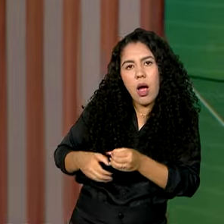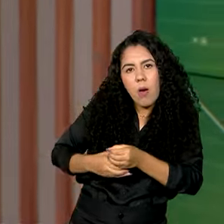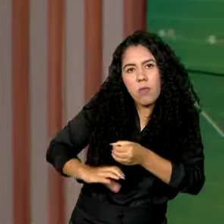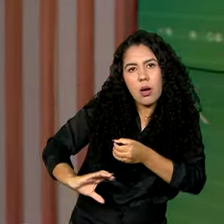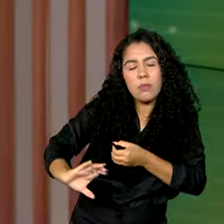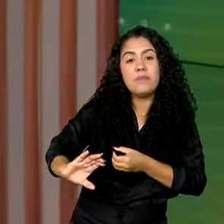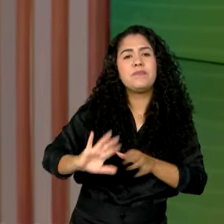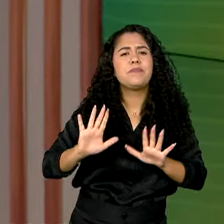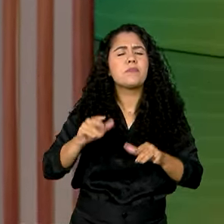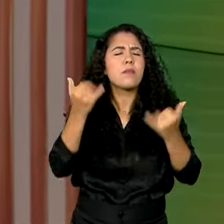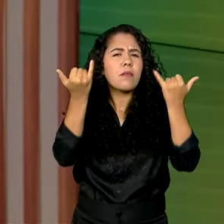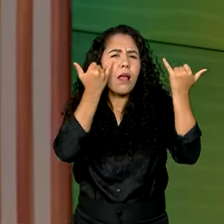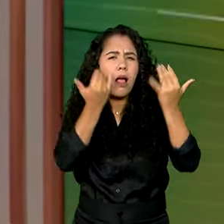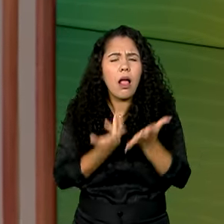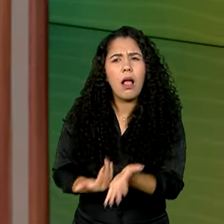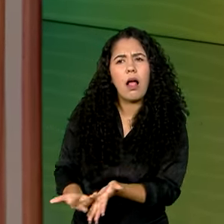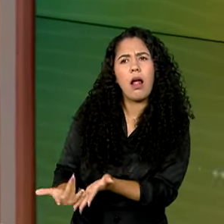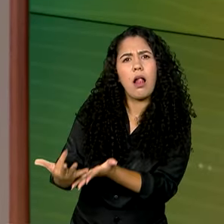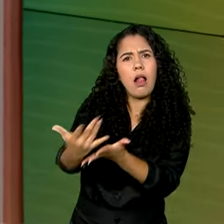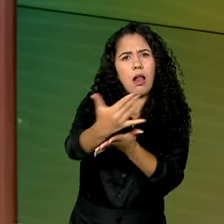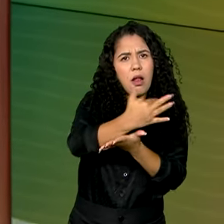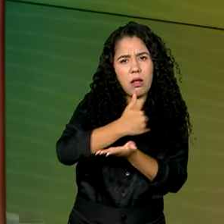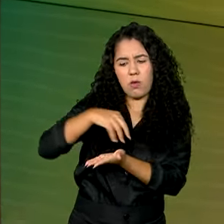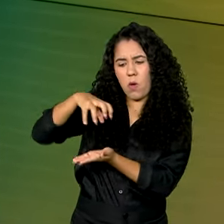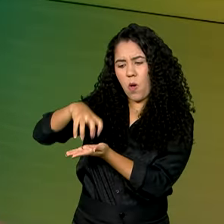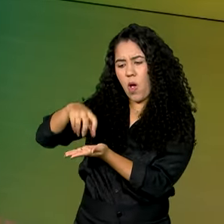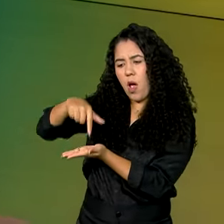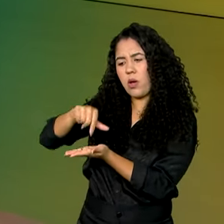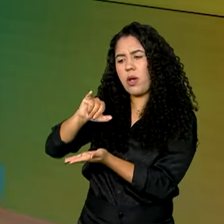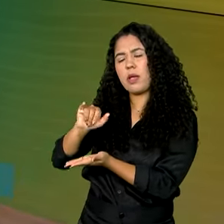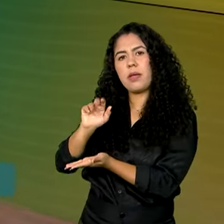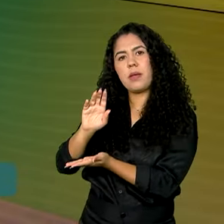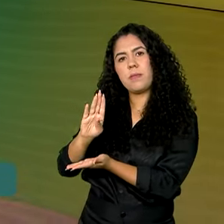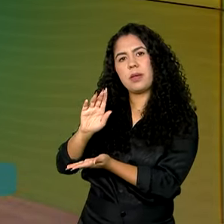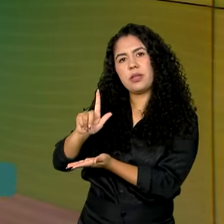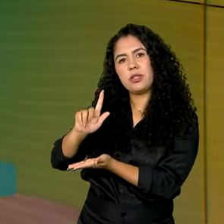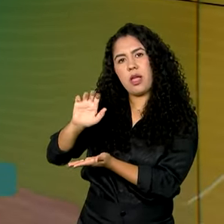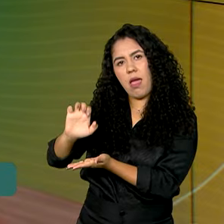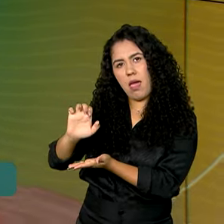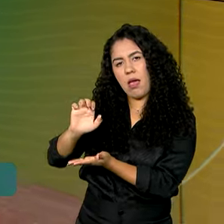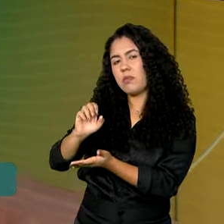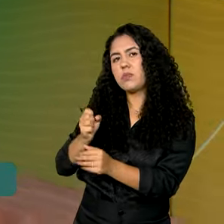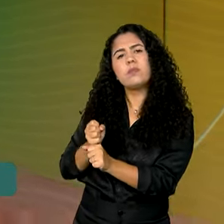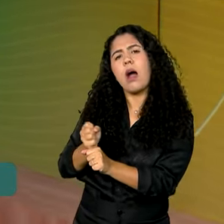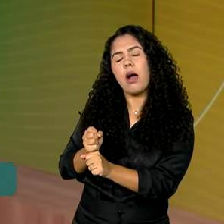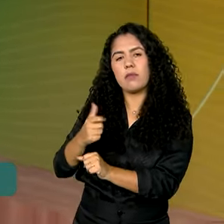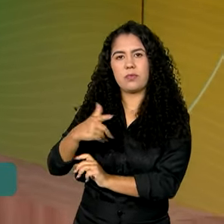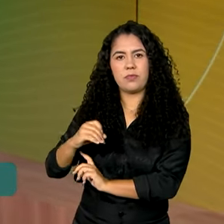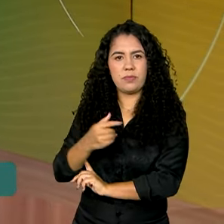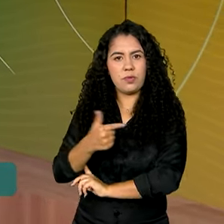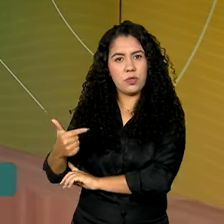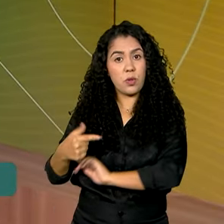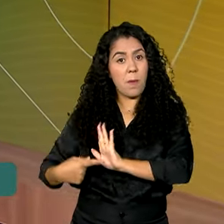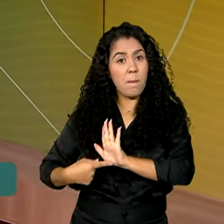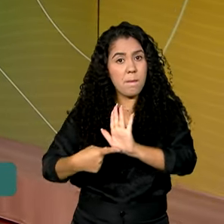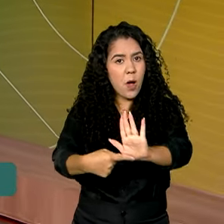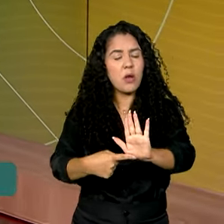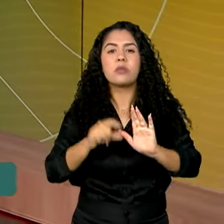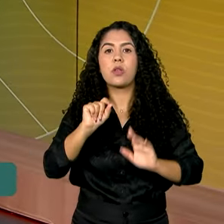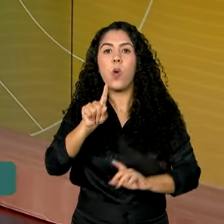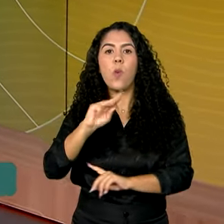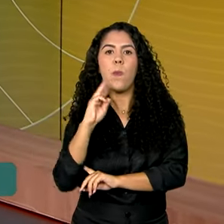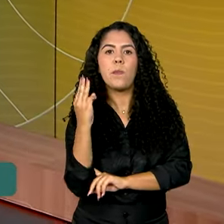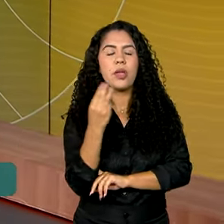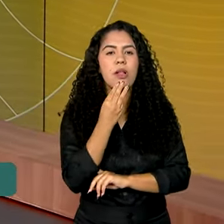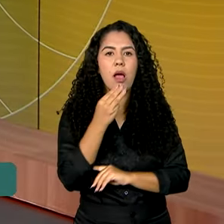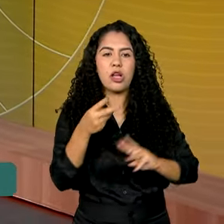Um levantamento feito pelo IBGE com dados do Censo de 2022 mostra que cerca de um milhão de indígenas viviam